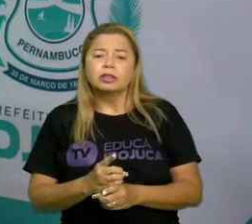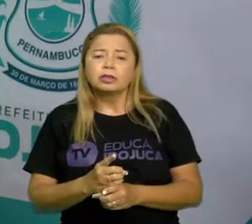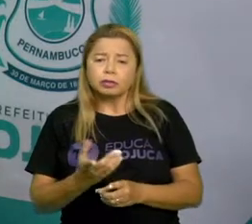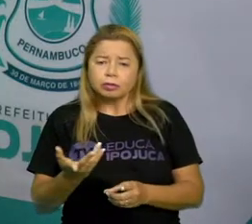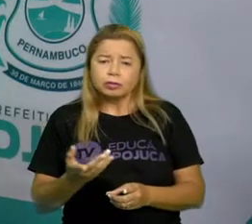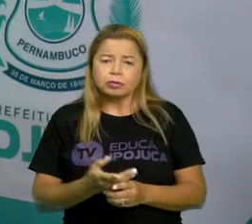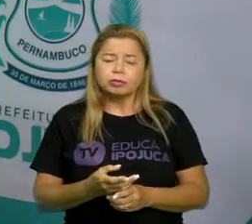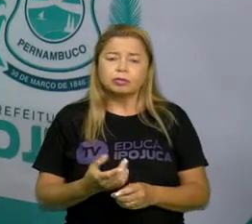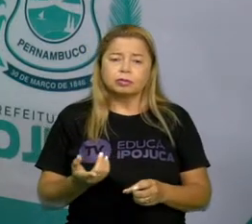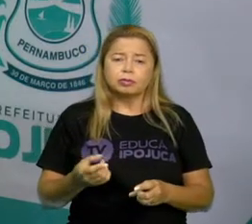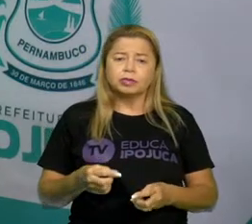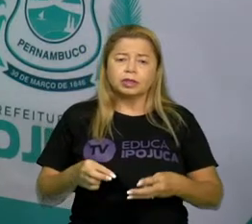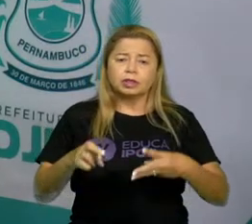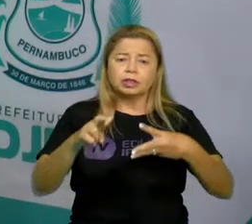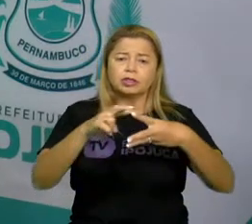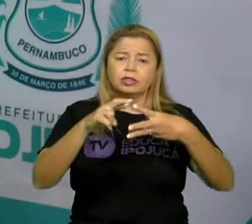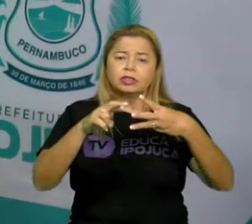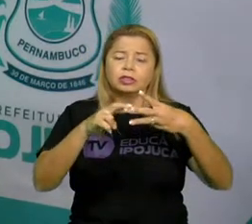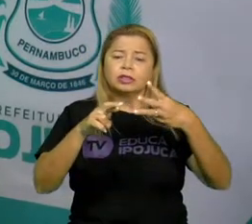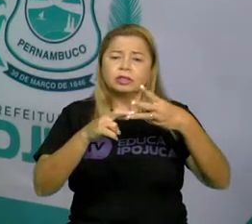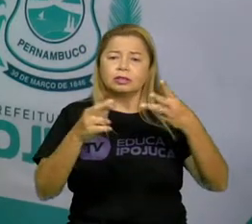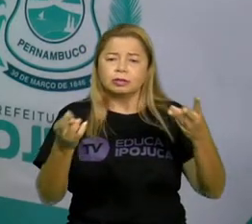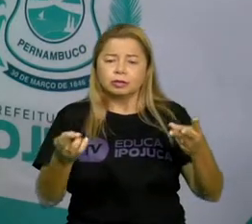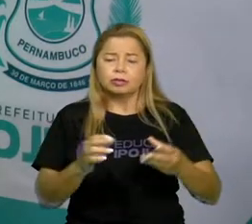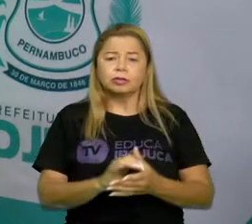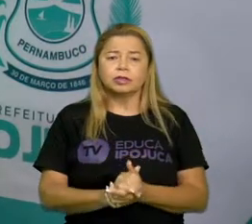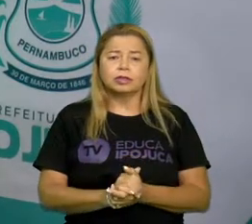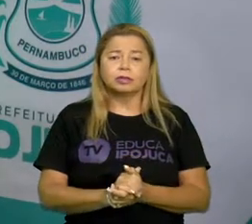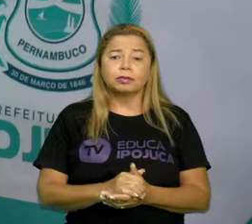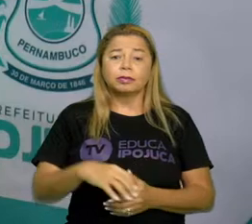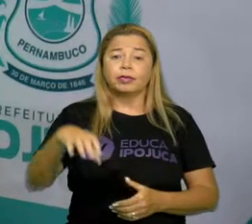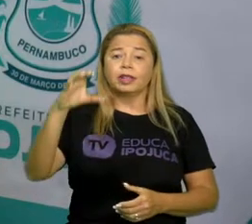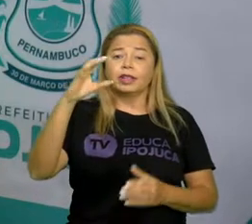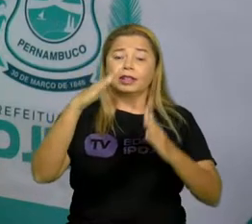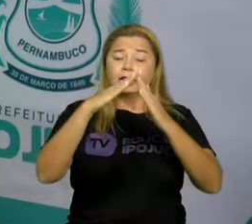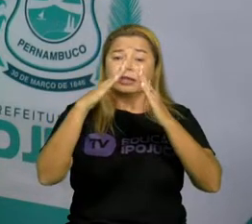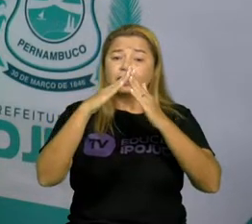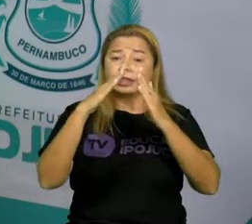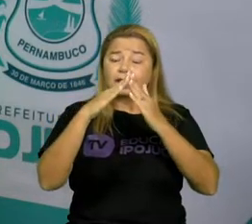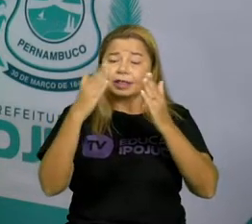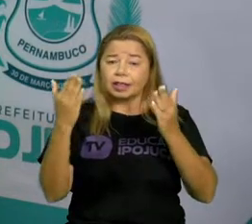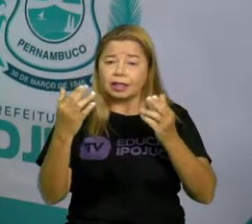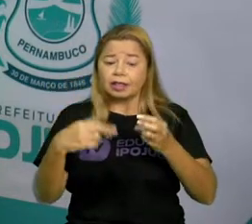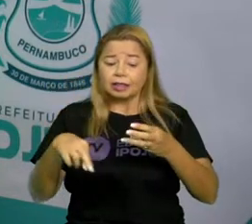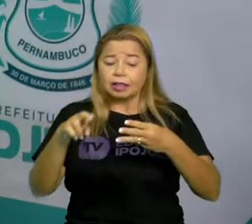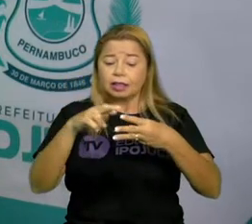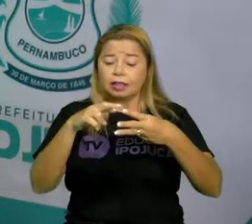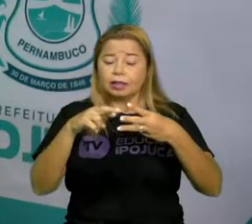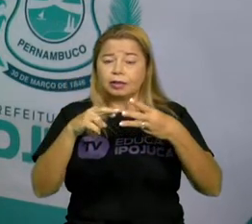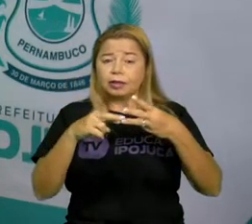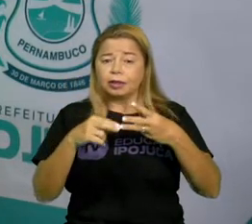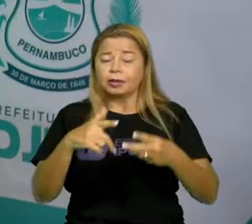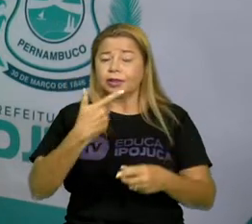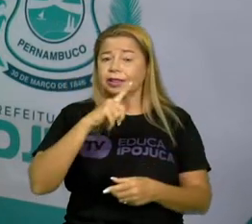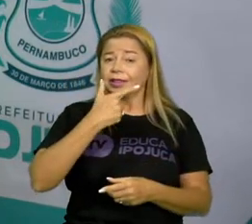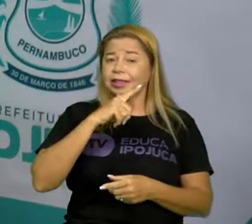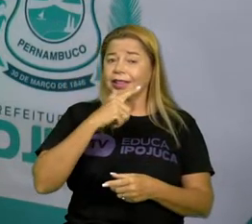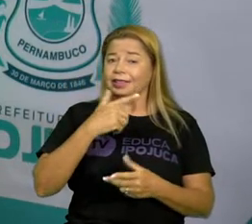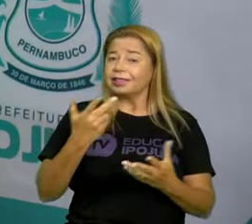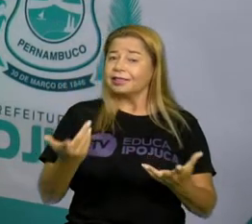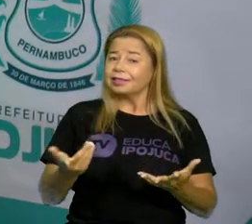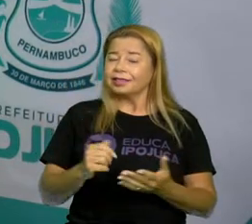poema de Vinícius de Moraes. Casa rima com engraçada. Nada.